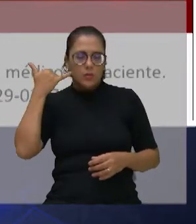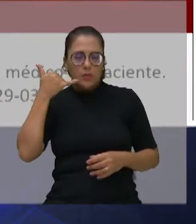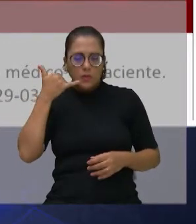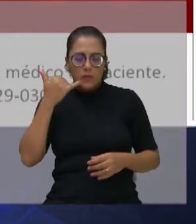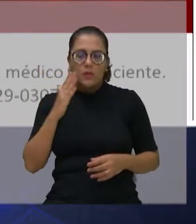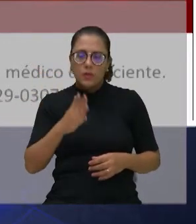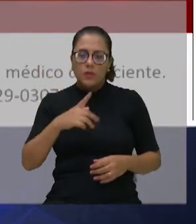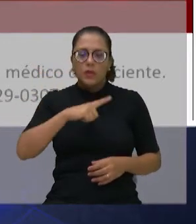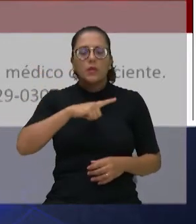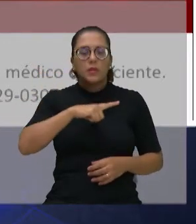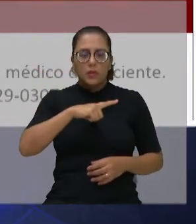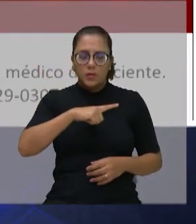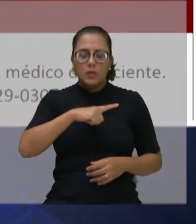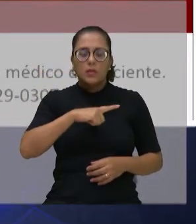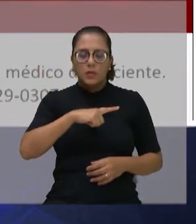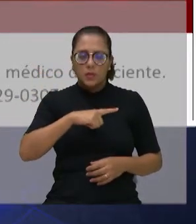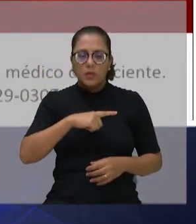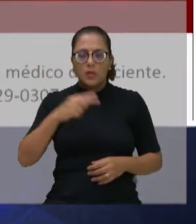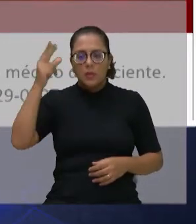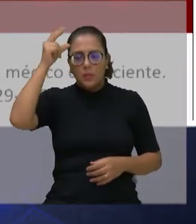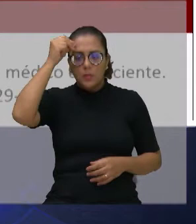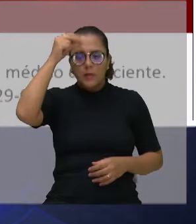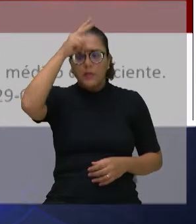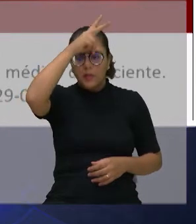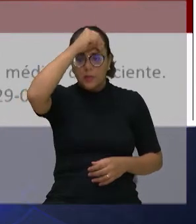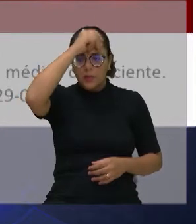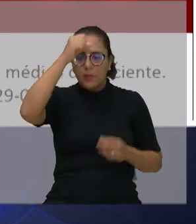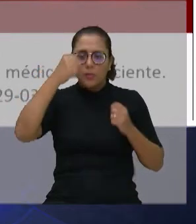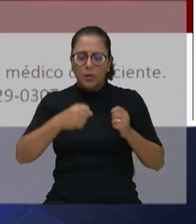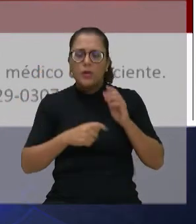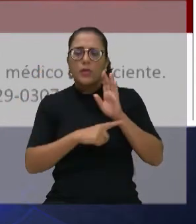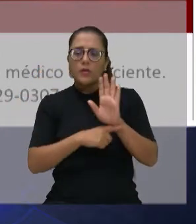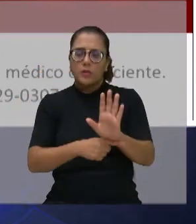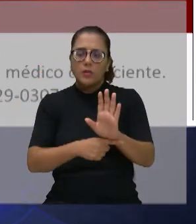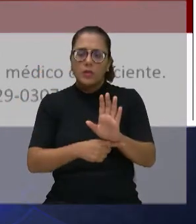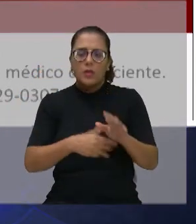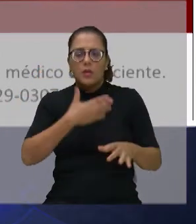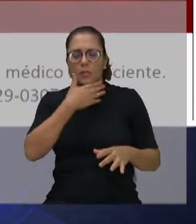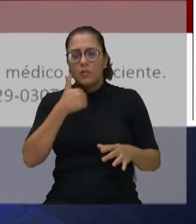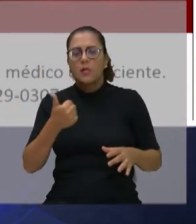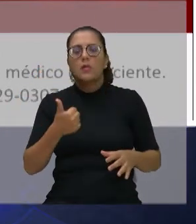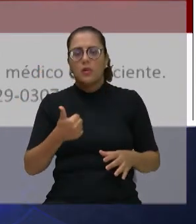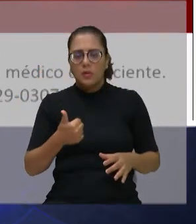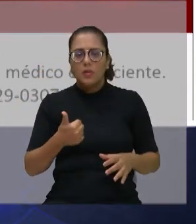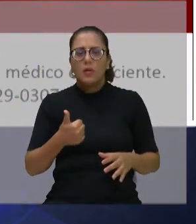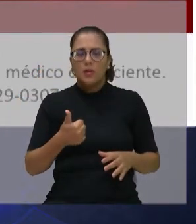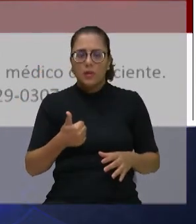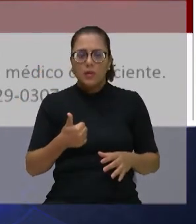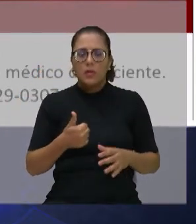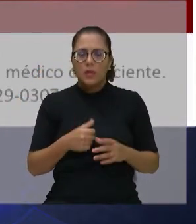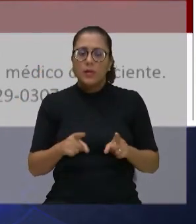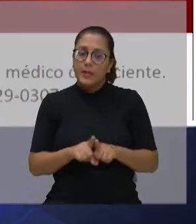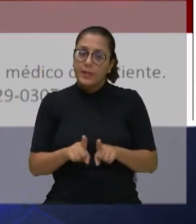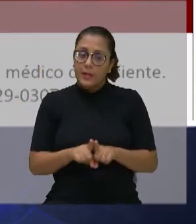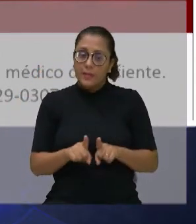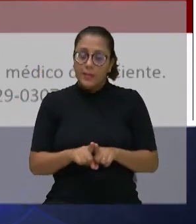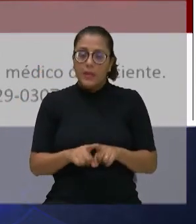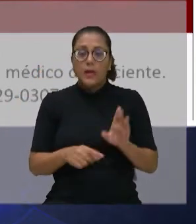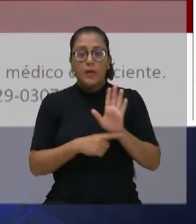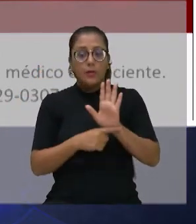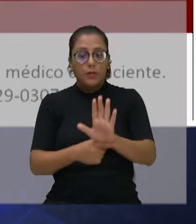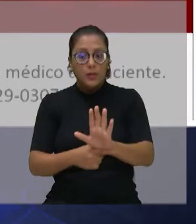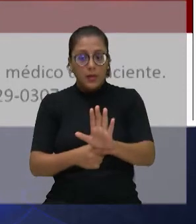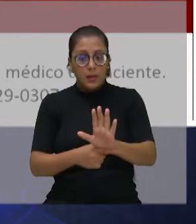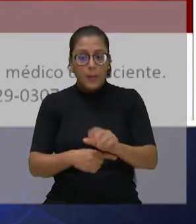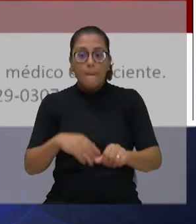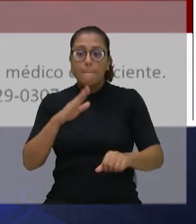somar a eles, a Prefeitura pode somar o que já existe e melhorar e dar mais condições e também atender mais gente,